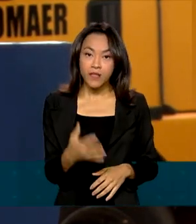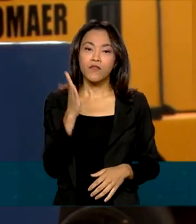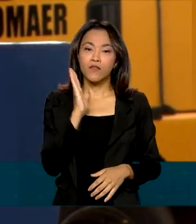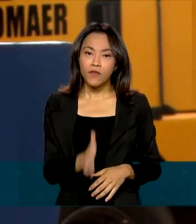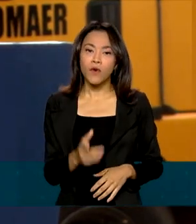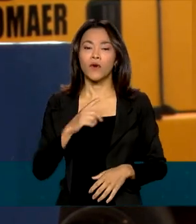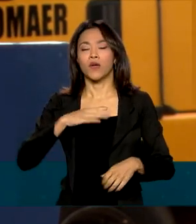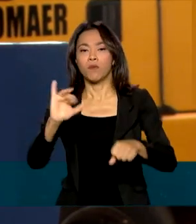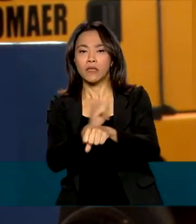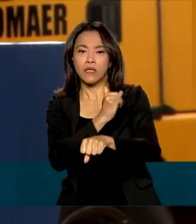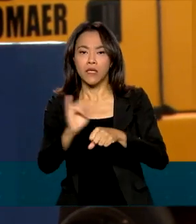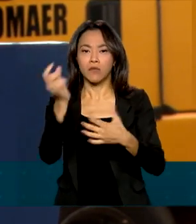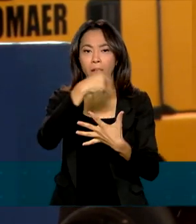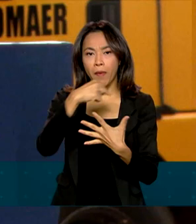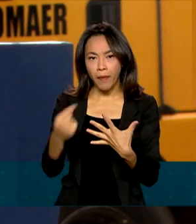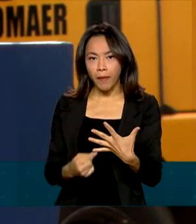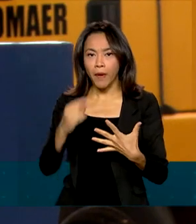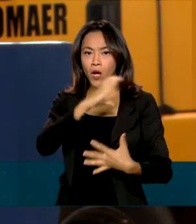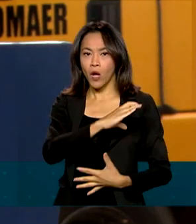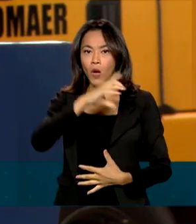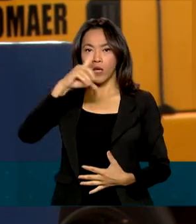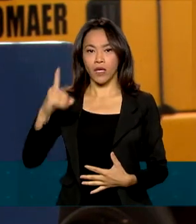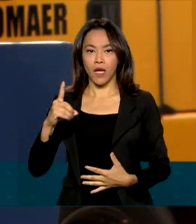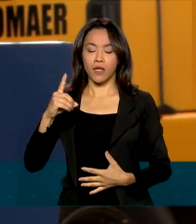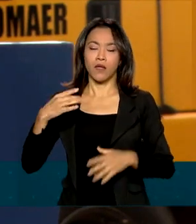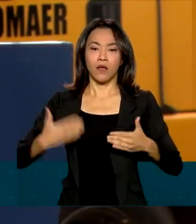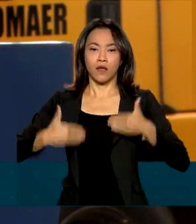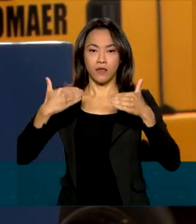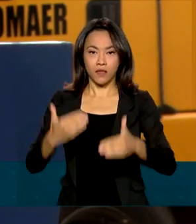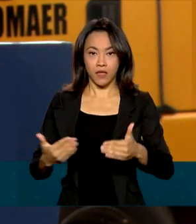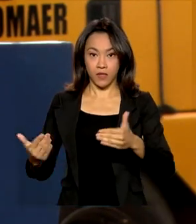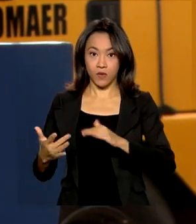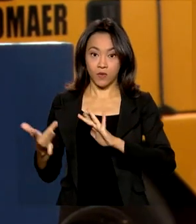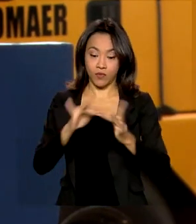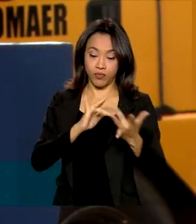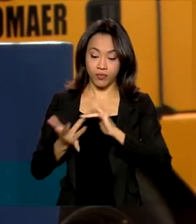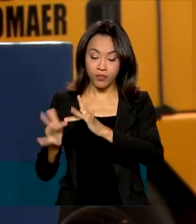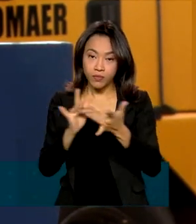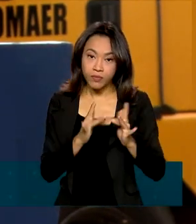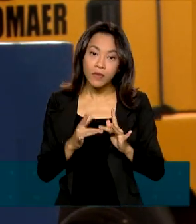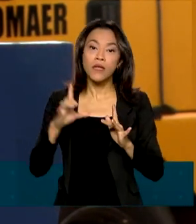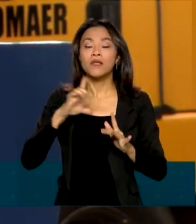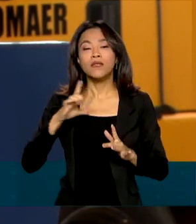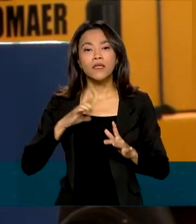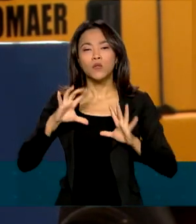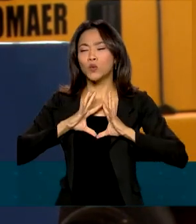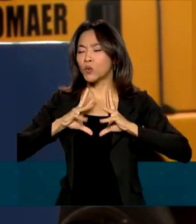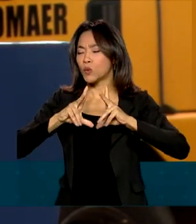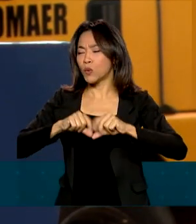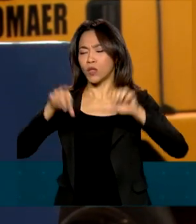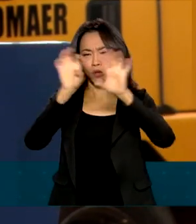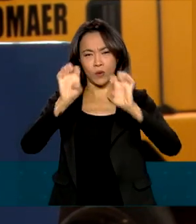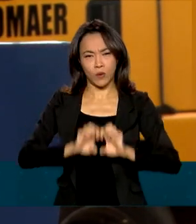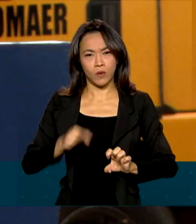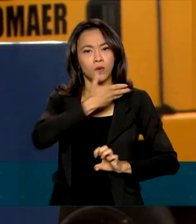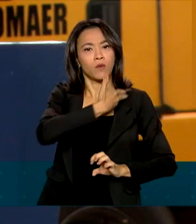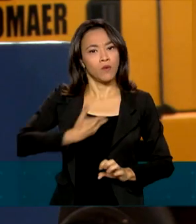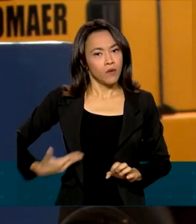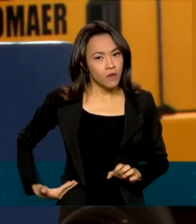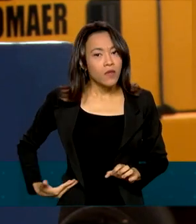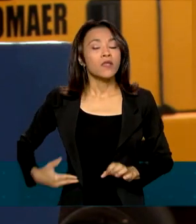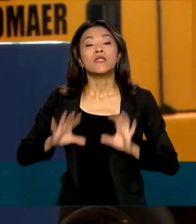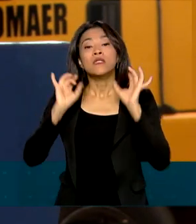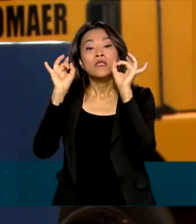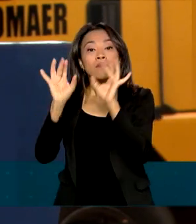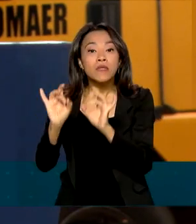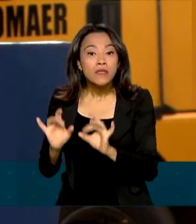coordenada pelo Ministério das Relações Exteriores e envolvendo toda a estrutura de governo, em especial a